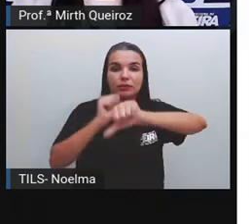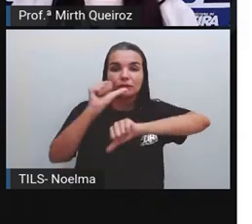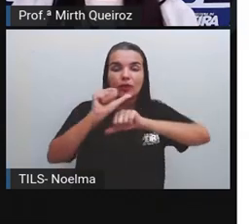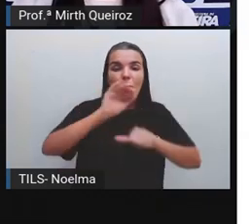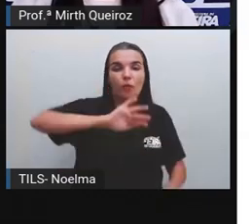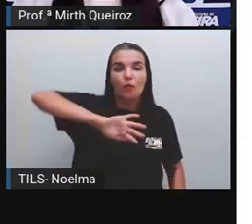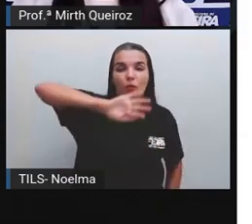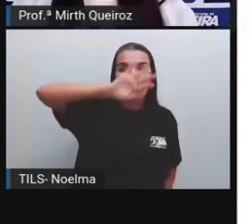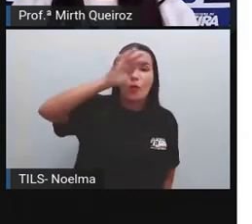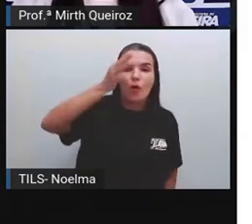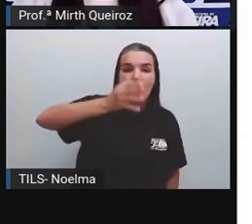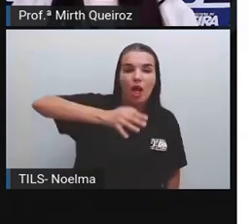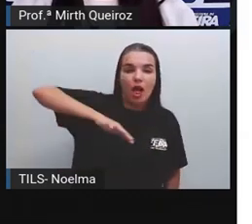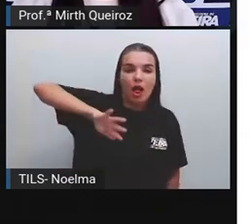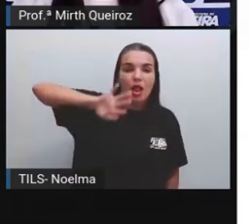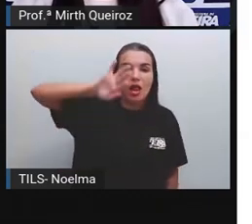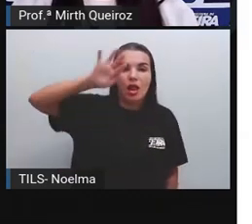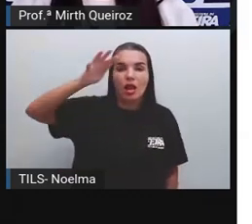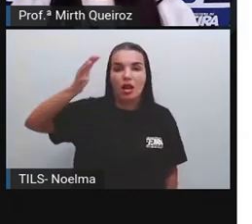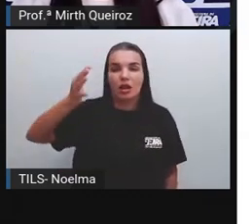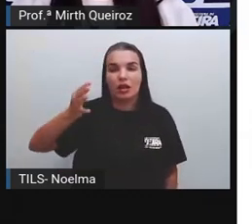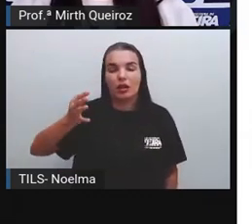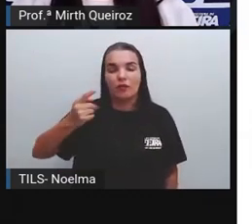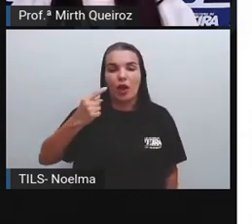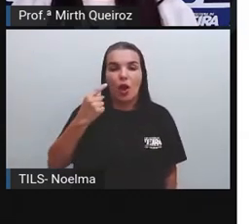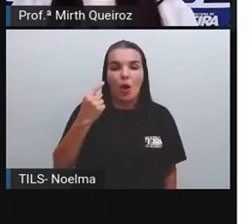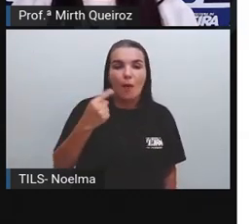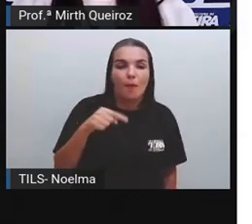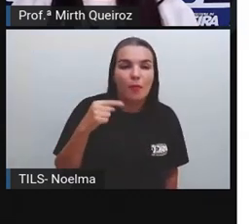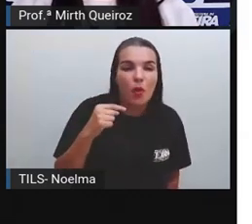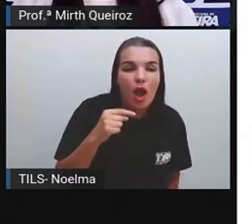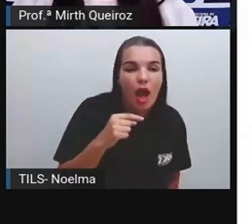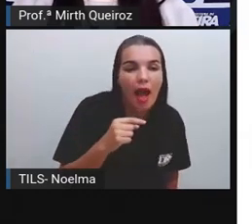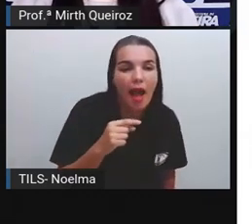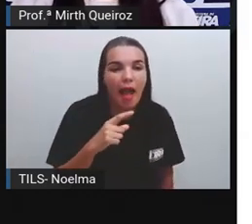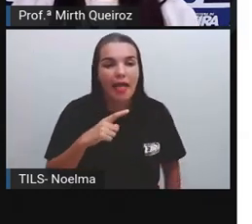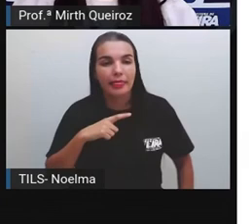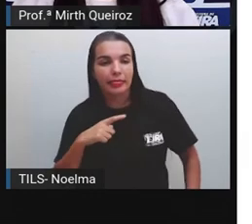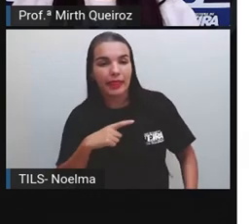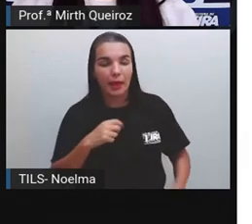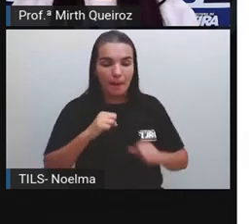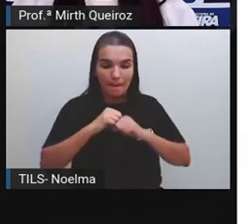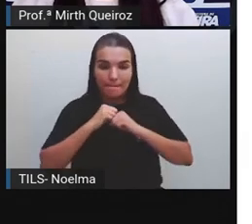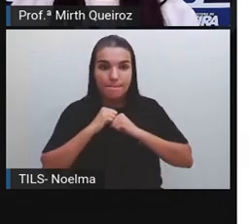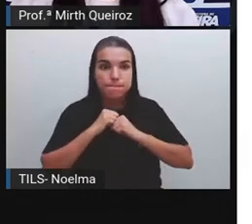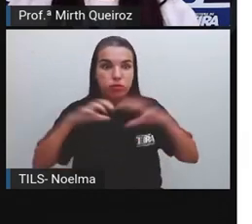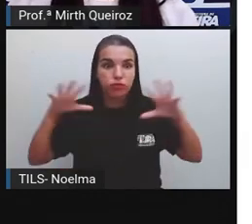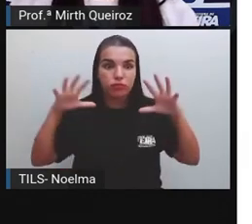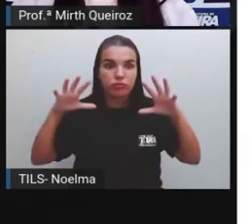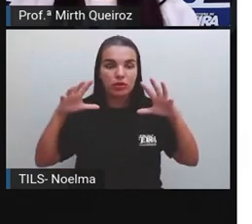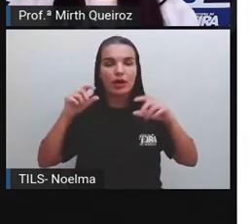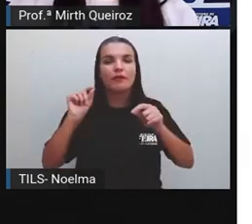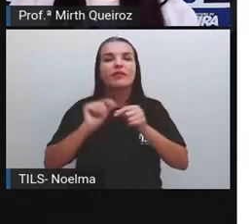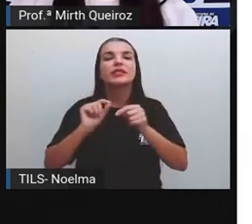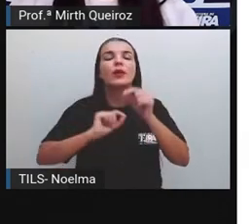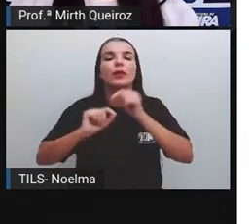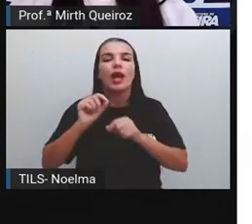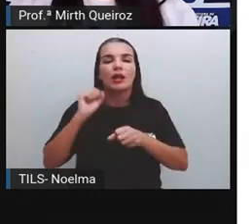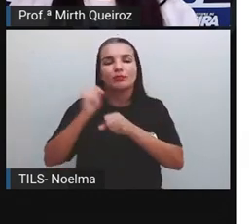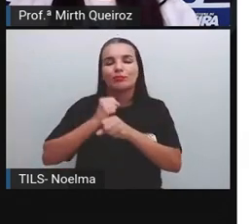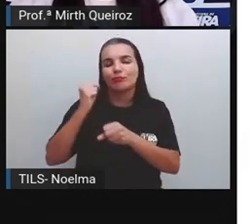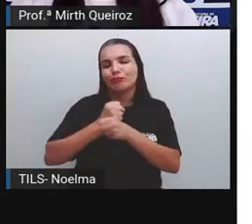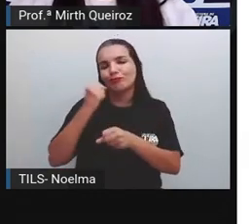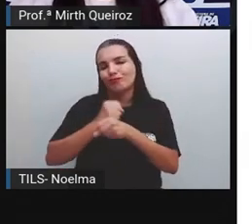A gente vê aí muitas montanhas onde se usa o dinamite aí para poder construir estradas, né? Quebrar ali